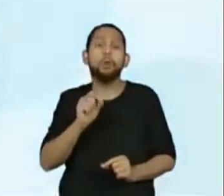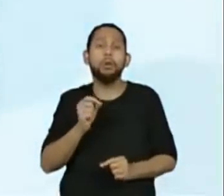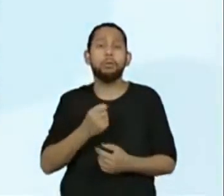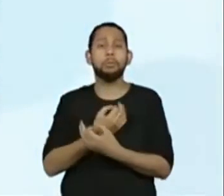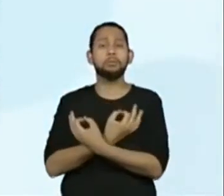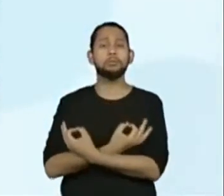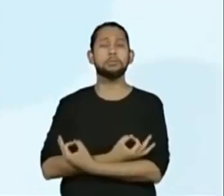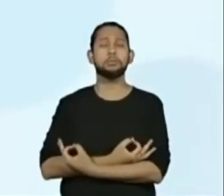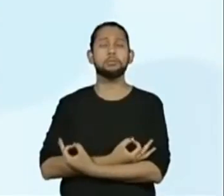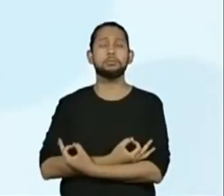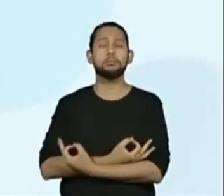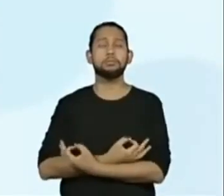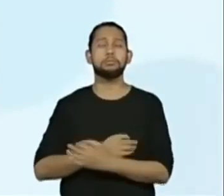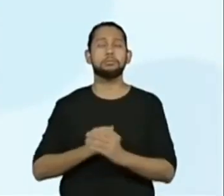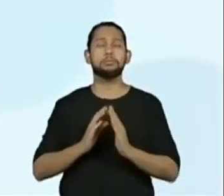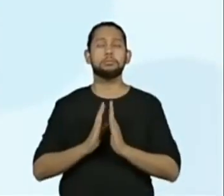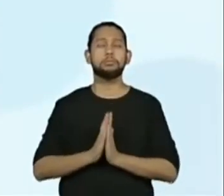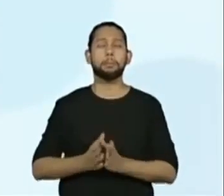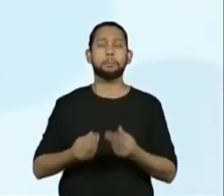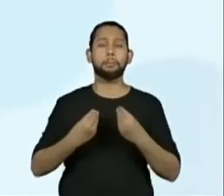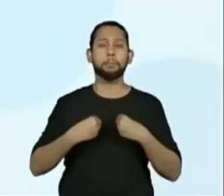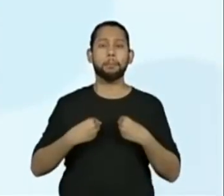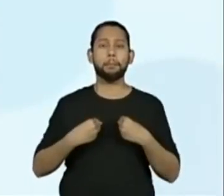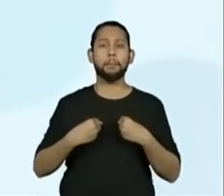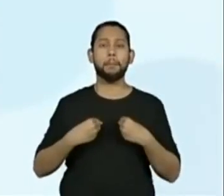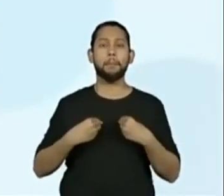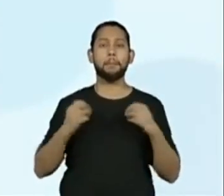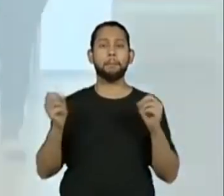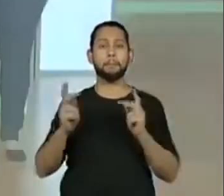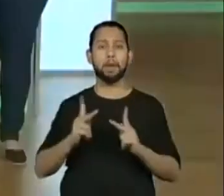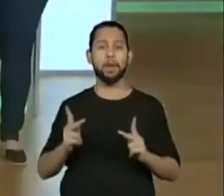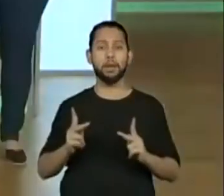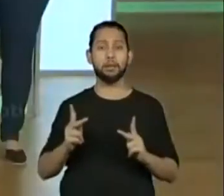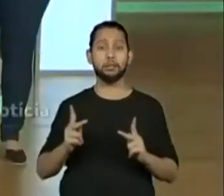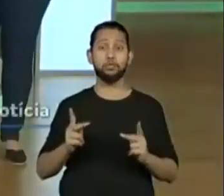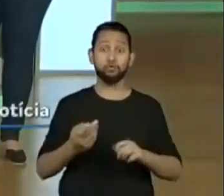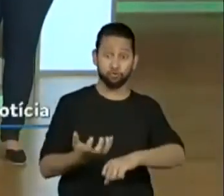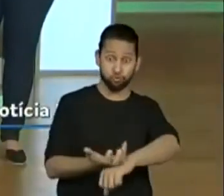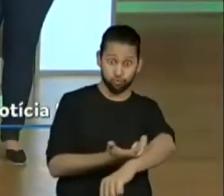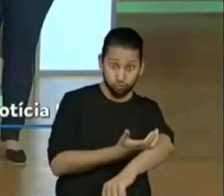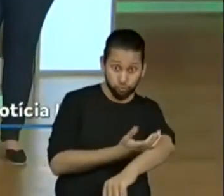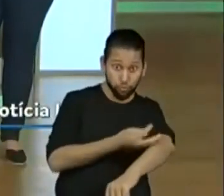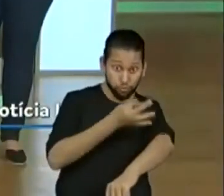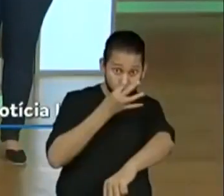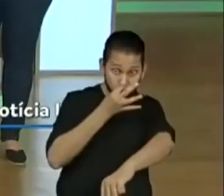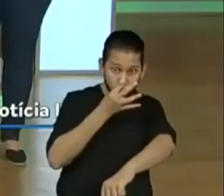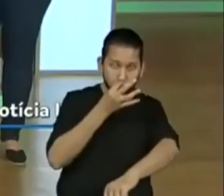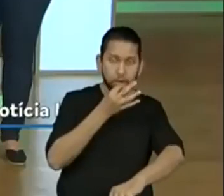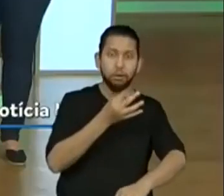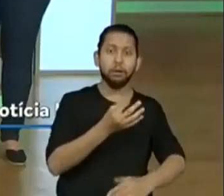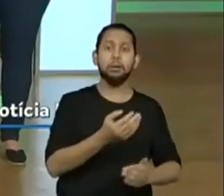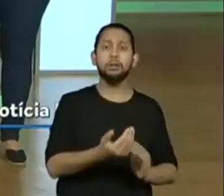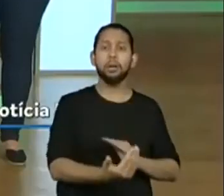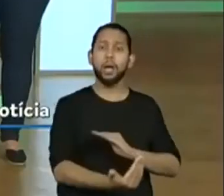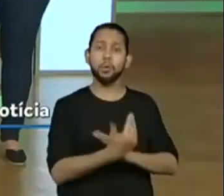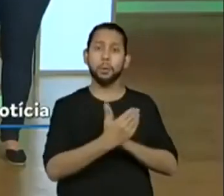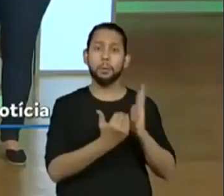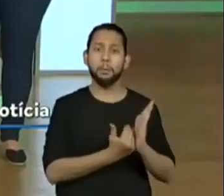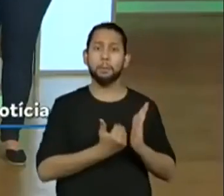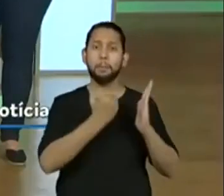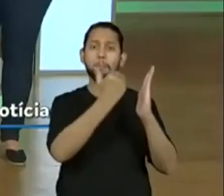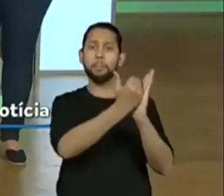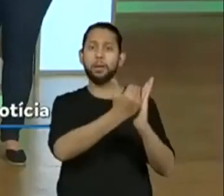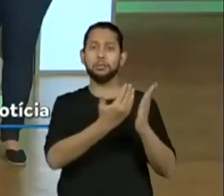Olha só, então eles foram pesquisar, eles analisaram pessoas com os níveis de estresse lá no alto,